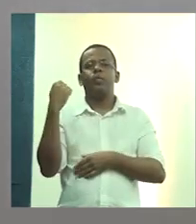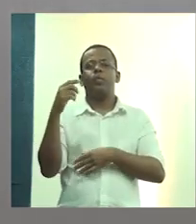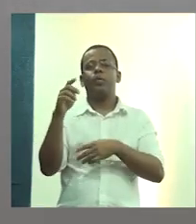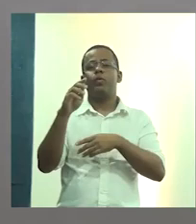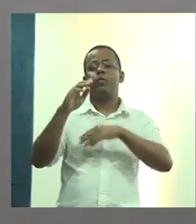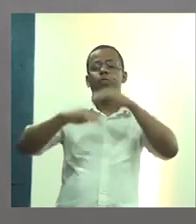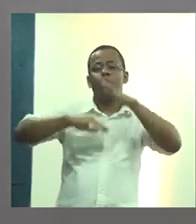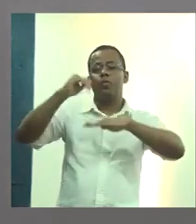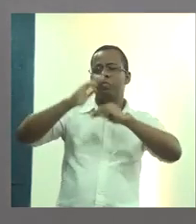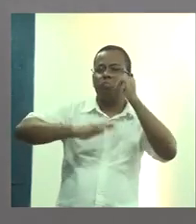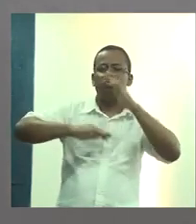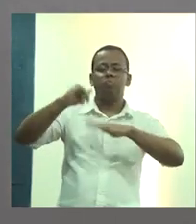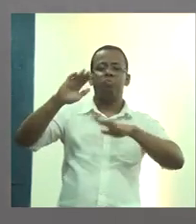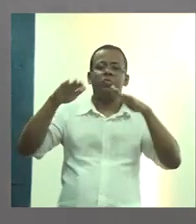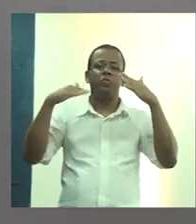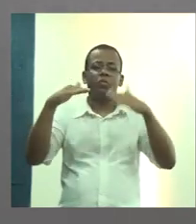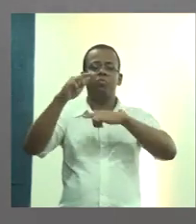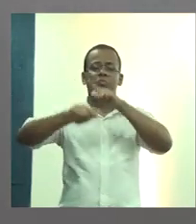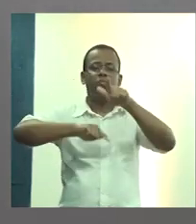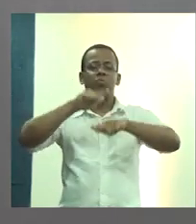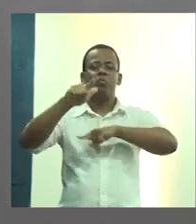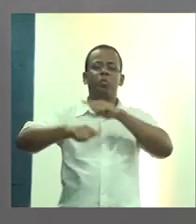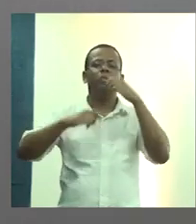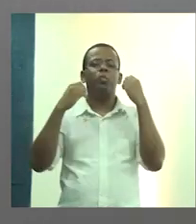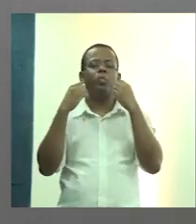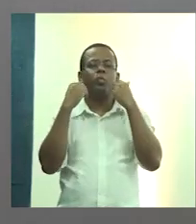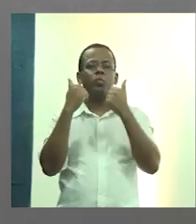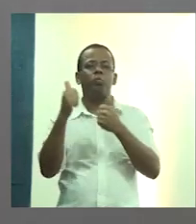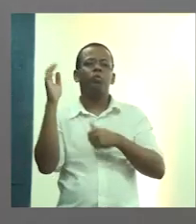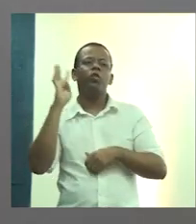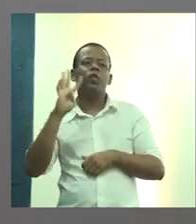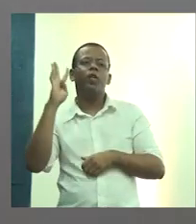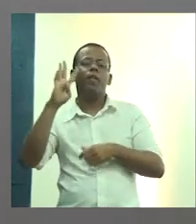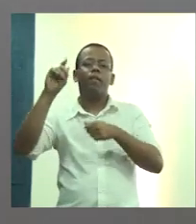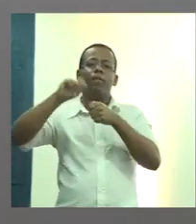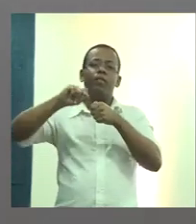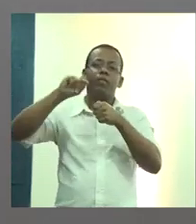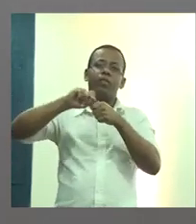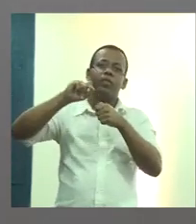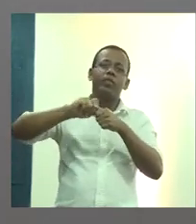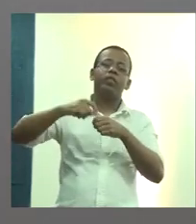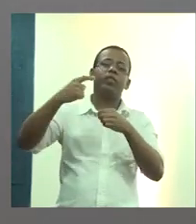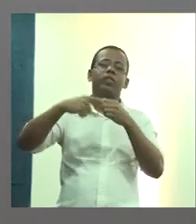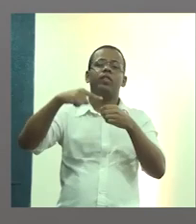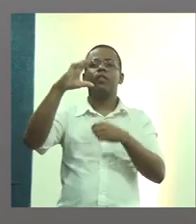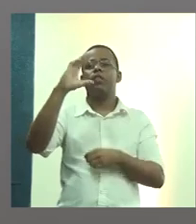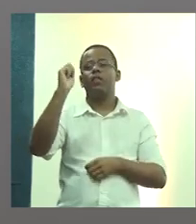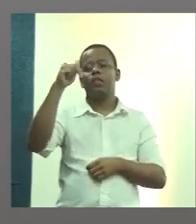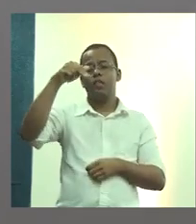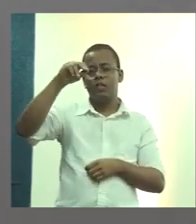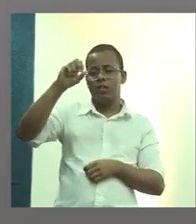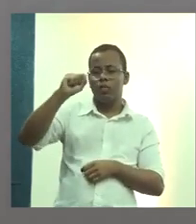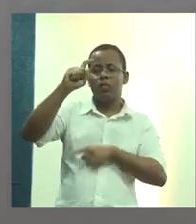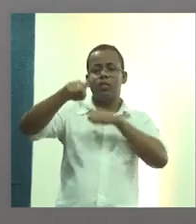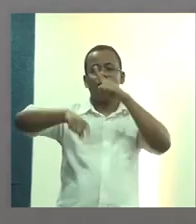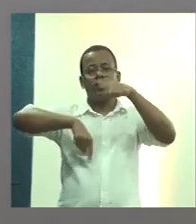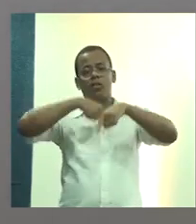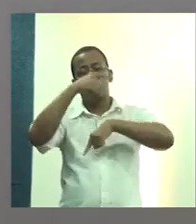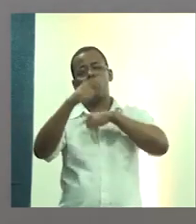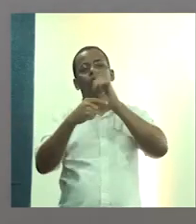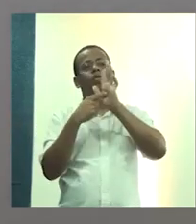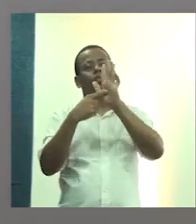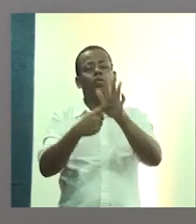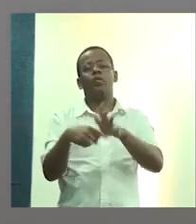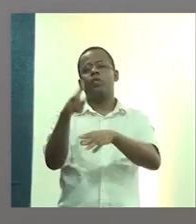enfim. Então, é um trabalho violento que está se fazendo lá em Canoas. Depois, nós vamos apresentar aqui, ao final, um